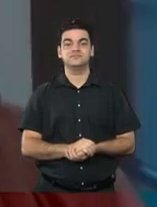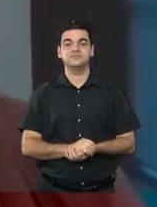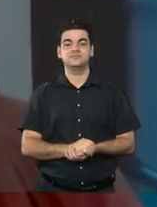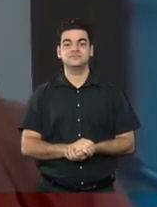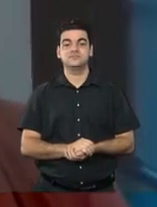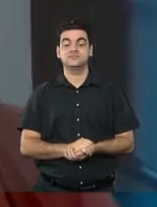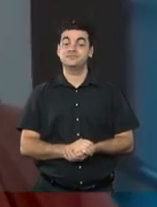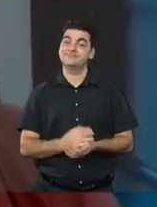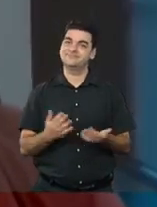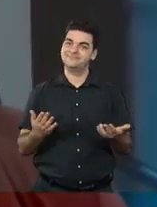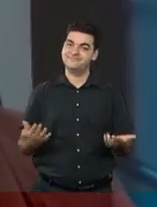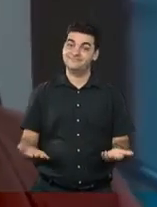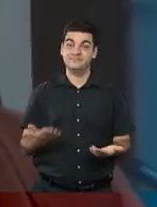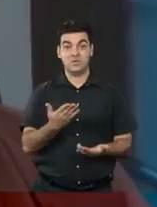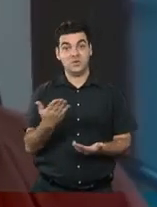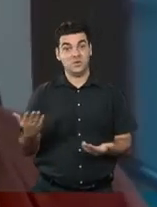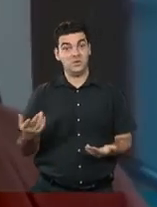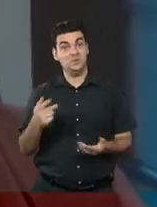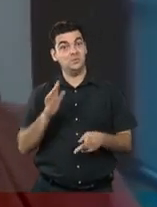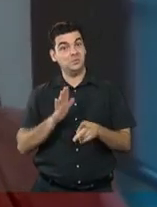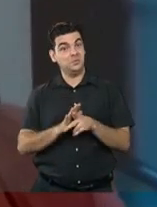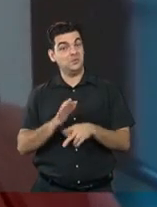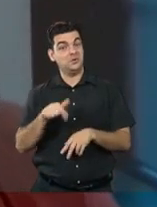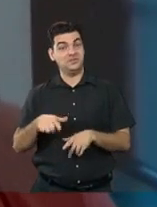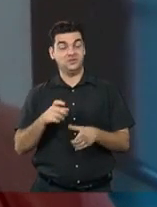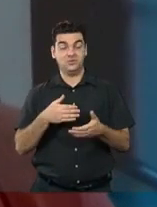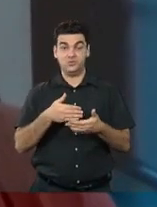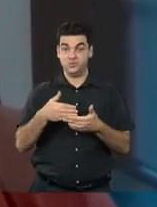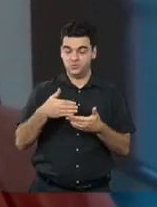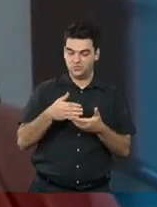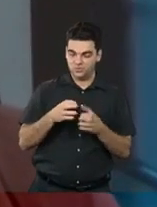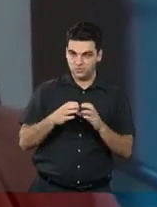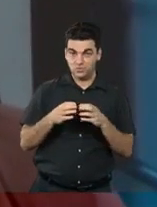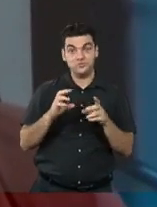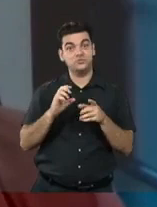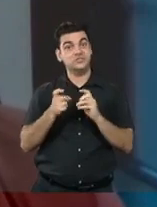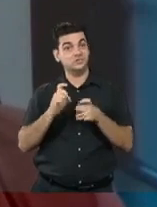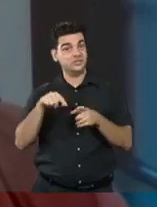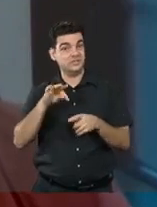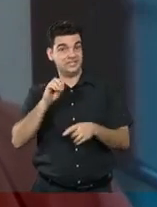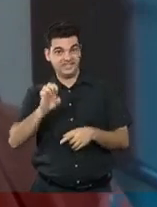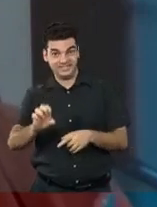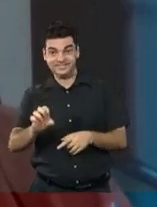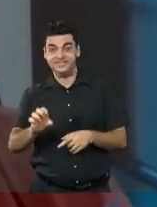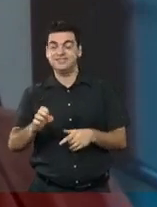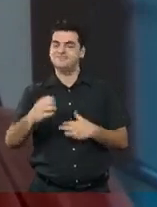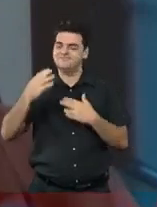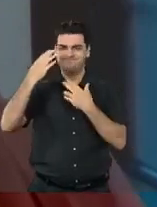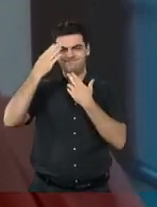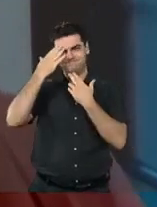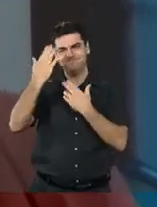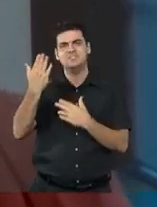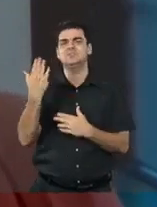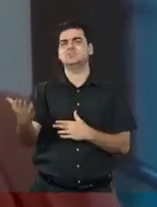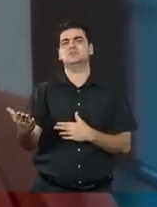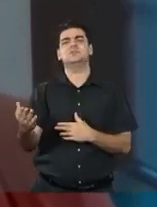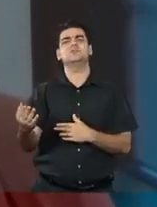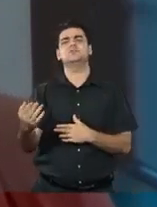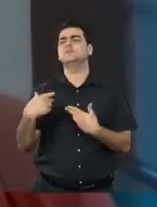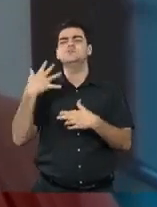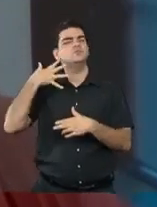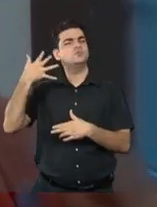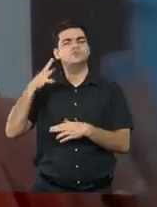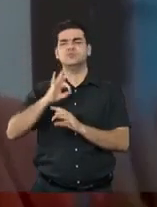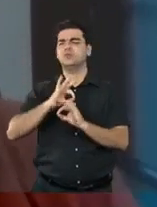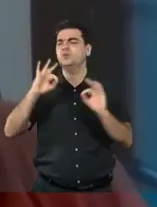Presidente, nome de todas nós da Comissão Gestora de Política de Gênero do TSE, agradeço as palavras de Vossa